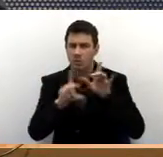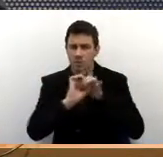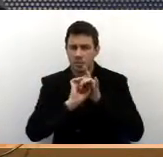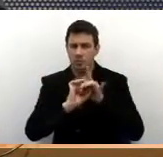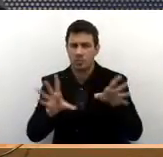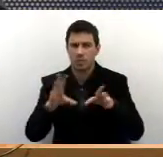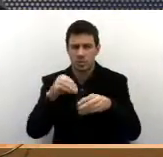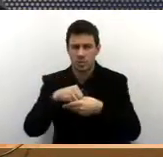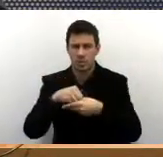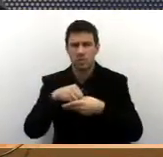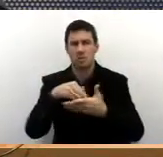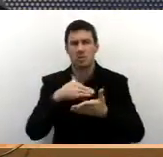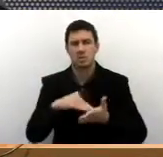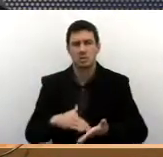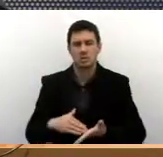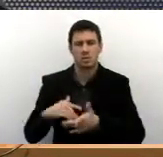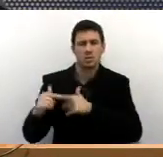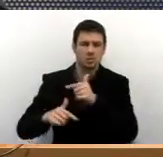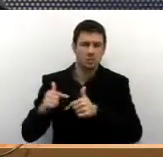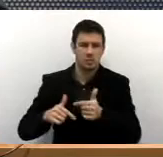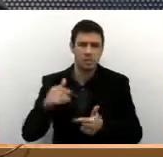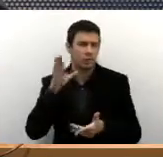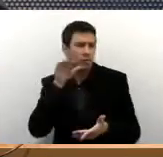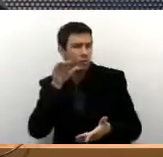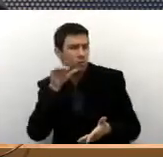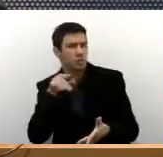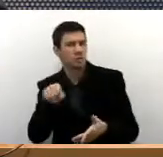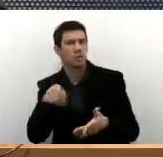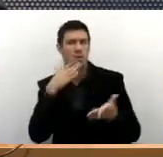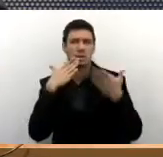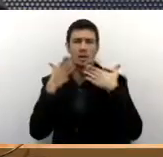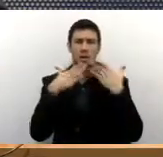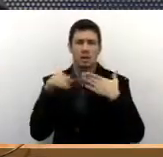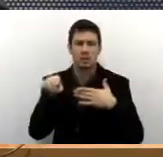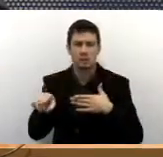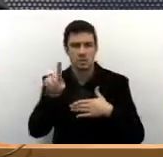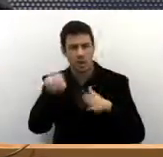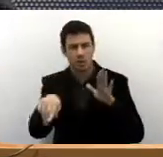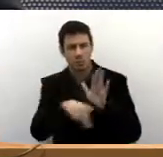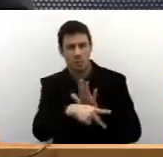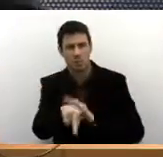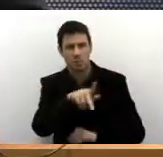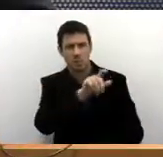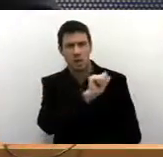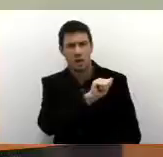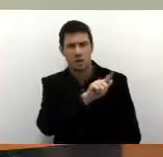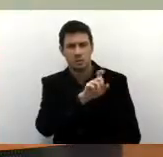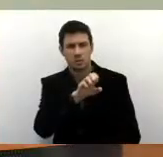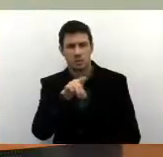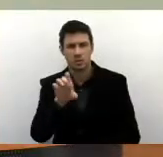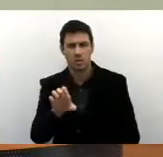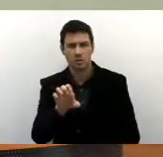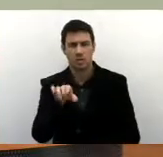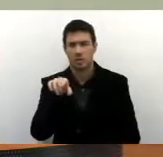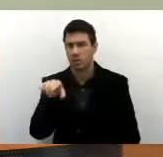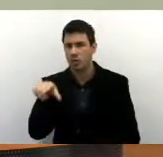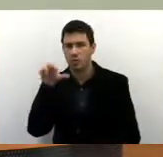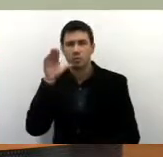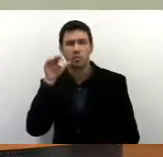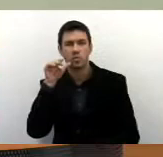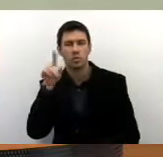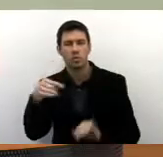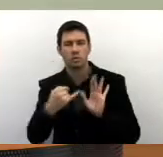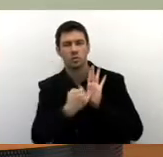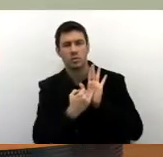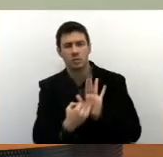dentro da Secretaria do Trabalho. E o funcionário que atende no telecentro é o da Agende. Sim, e esses funcionários são indicados pela